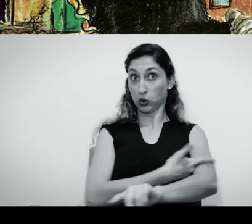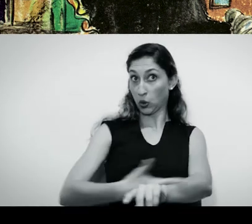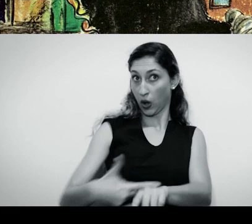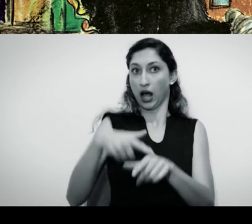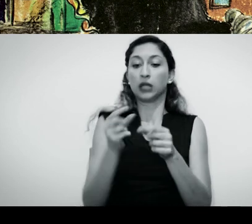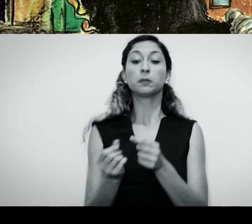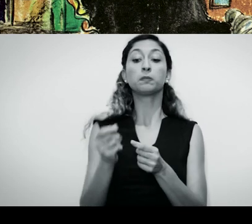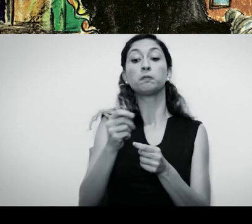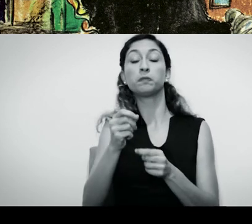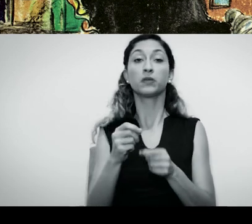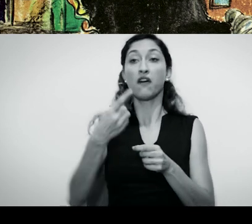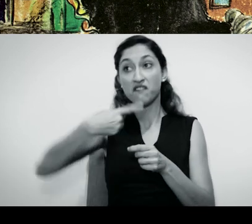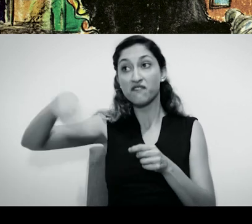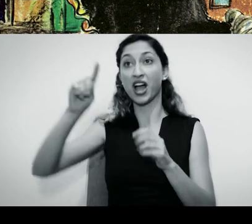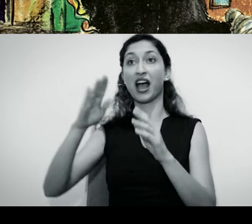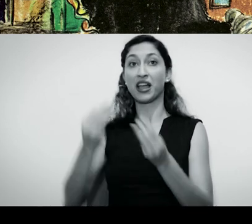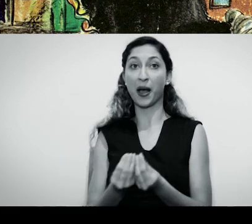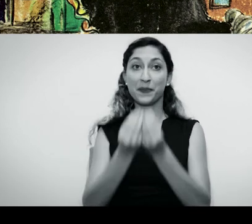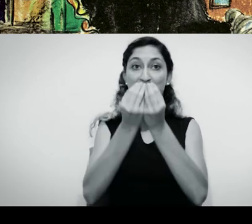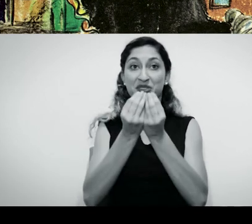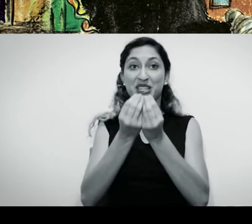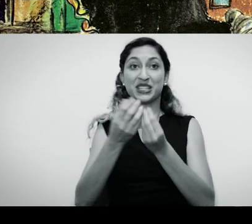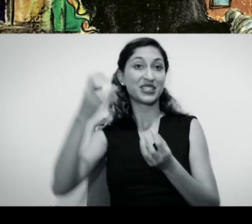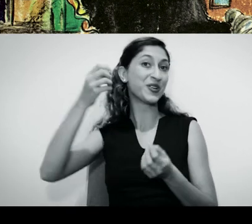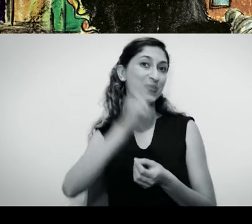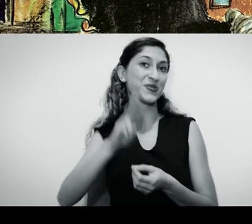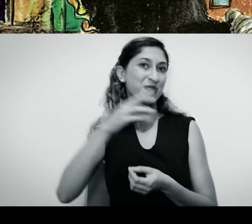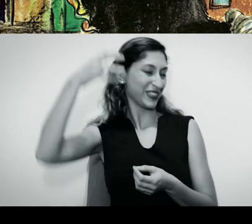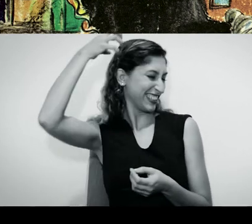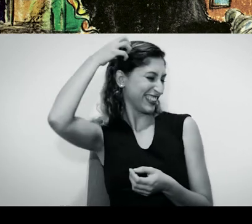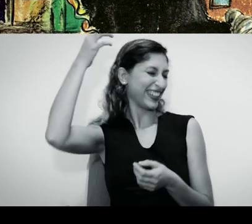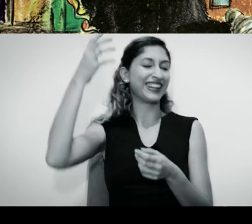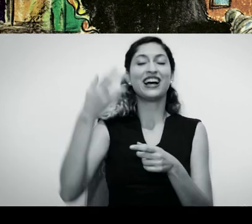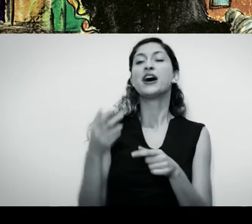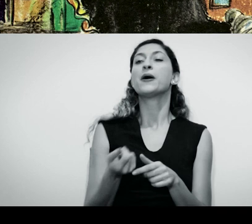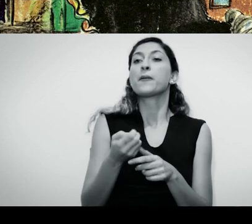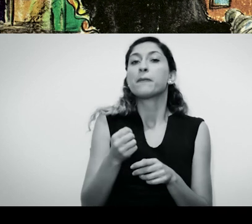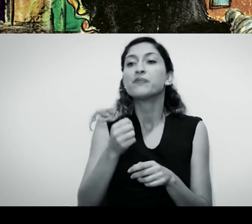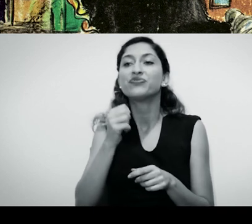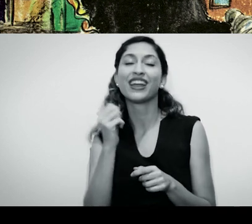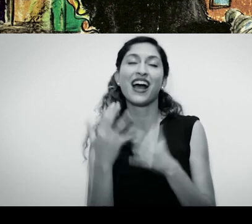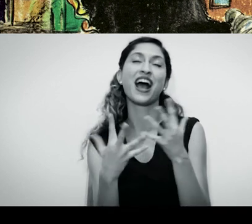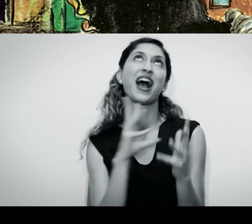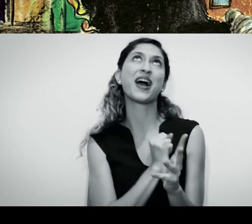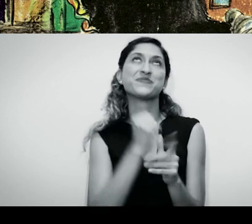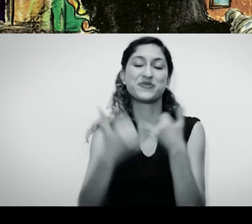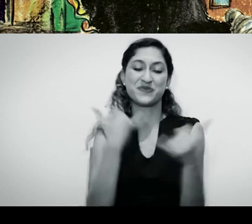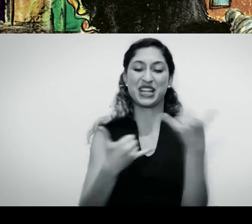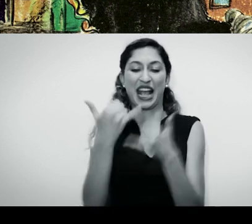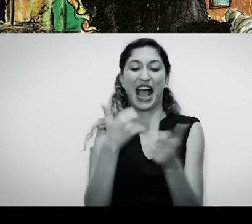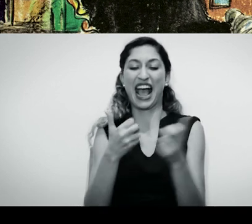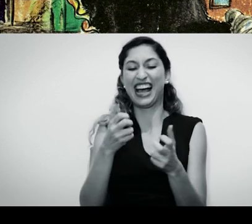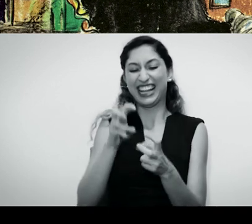à missa, usa coca e é quase uma freira. Mas adora a brincadeira de ser doidinha e velhota. Anda dando